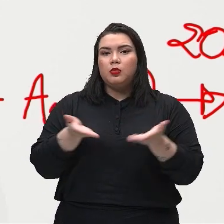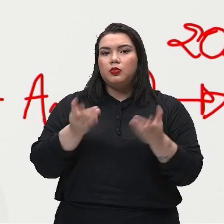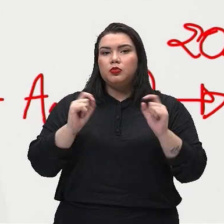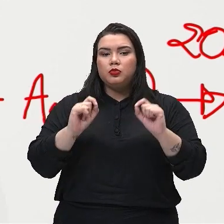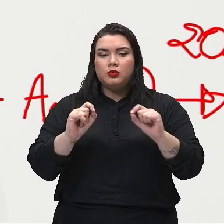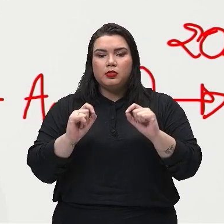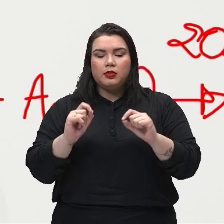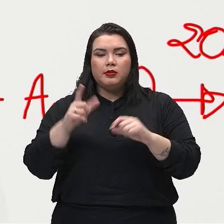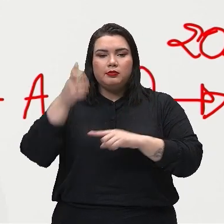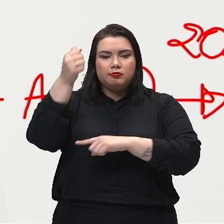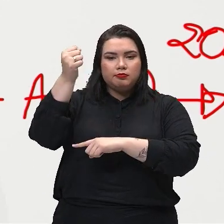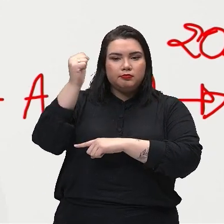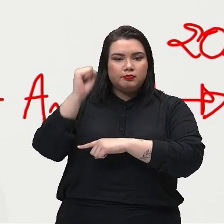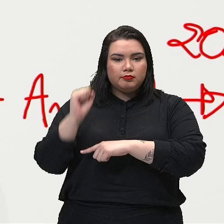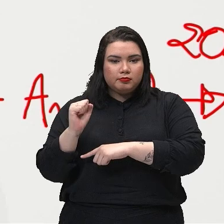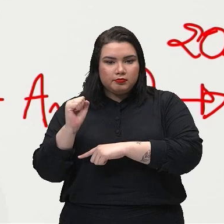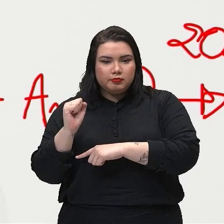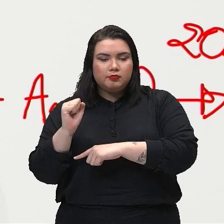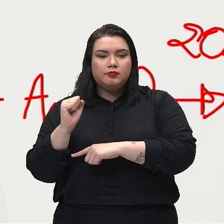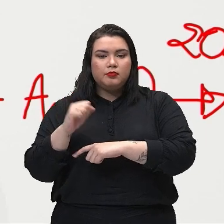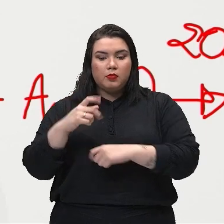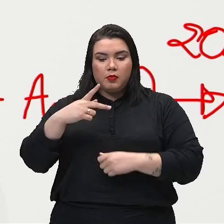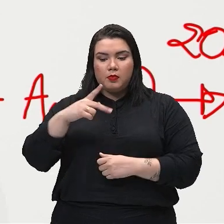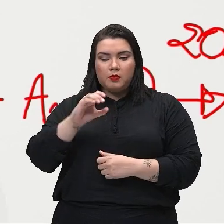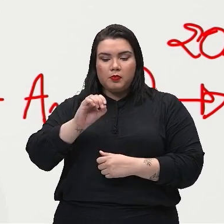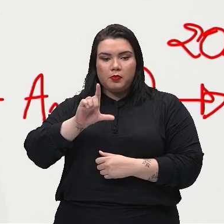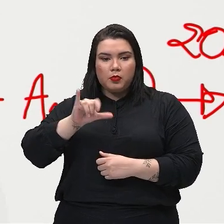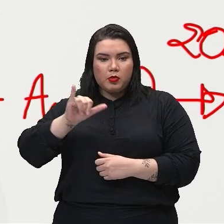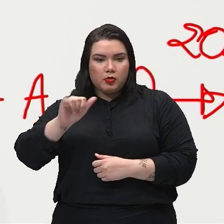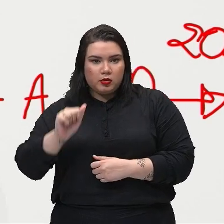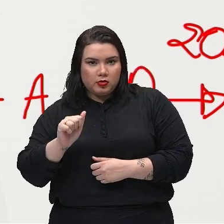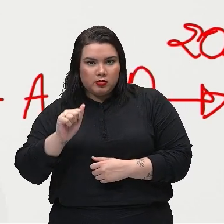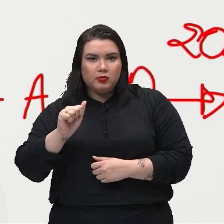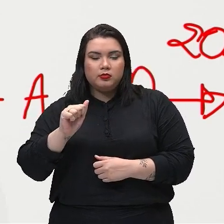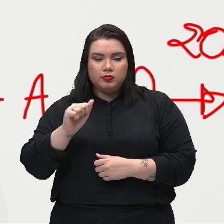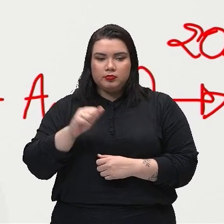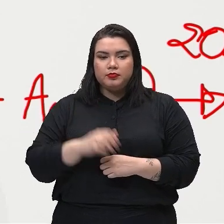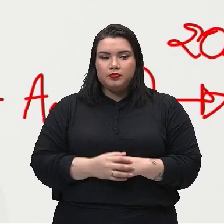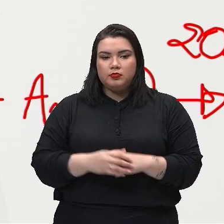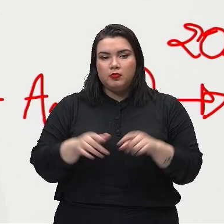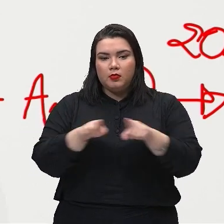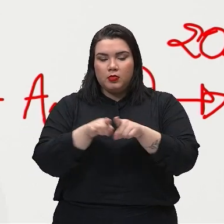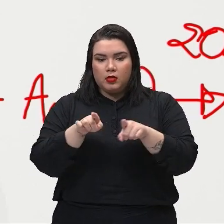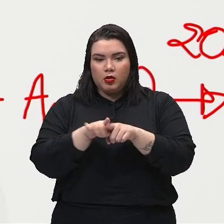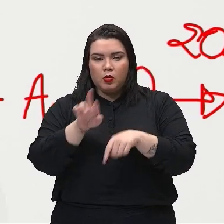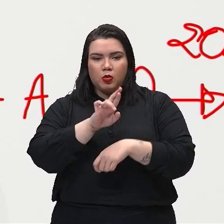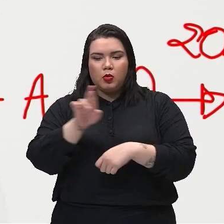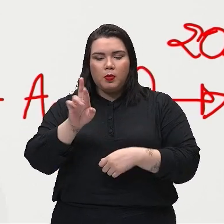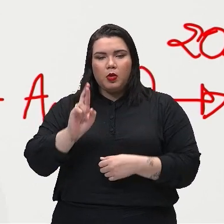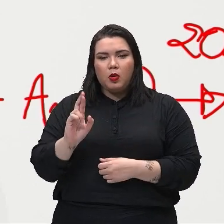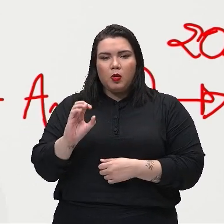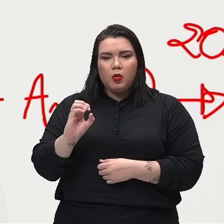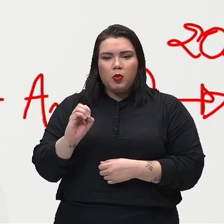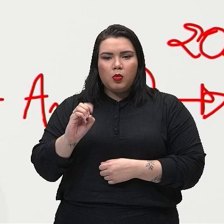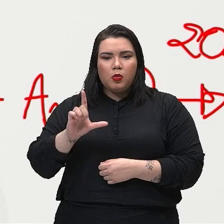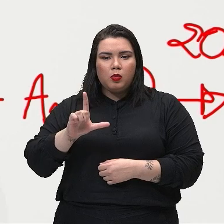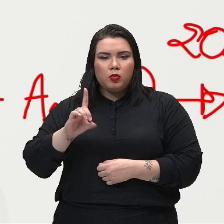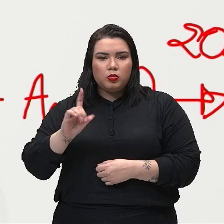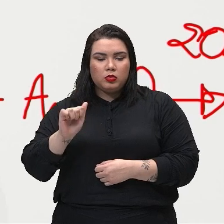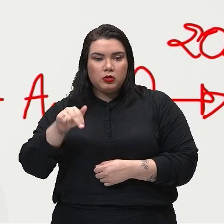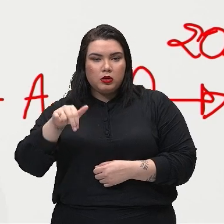as lavancas, as polias, que são as rodanas, também chamadas de rodanas, e